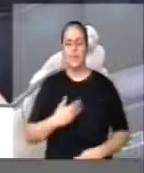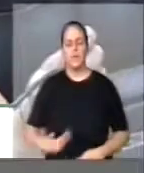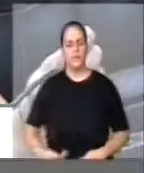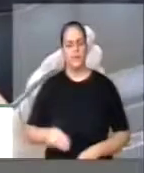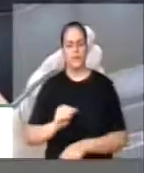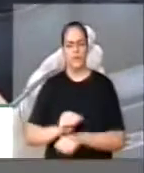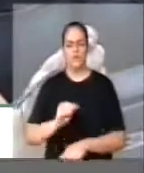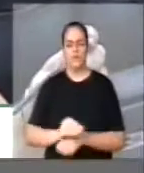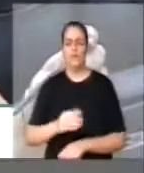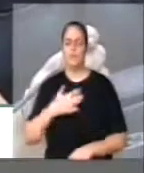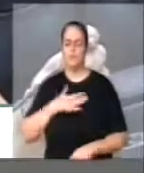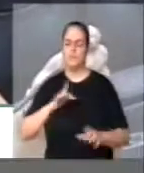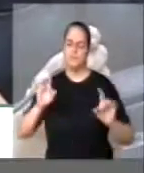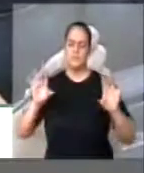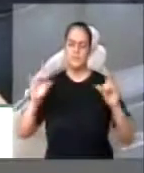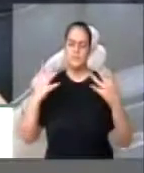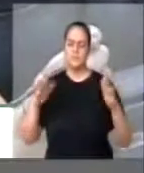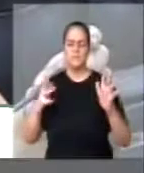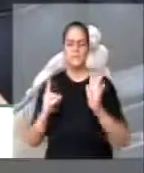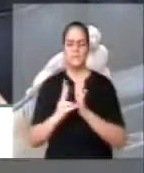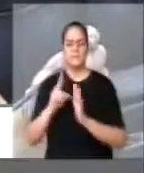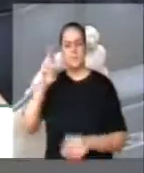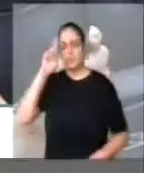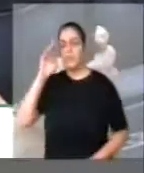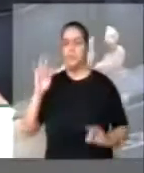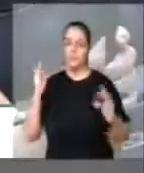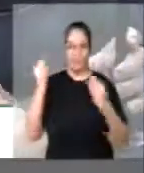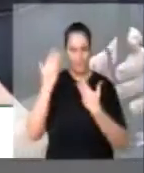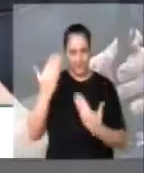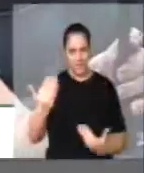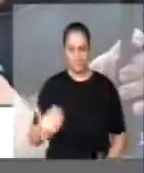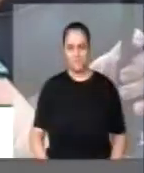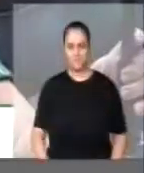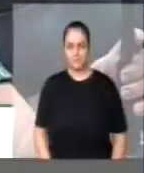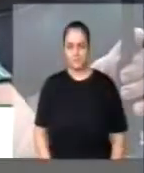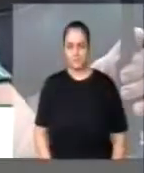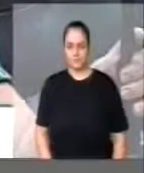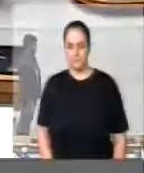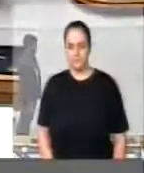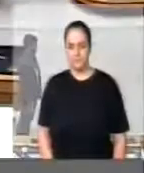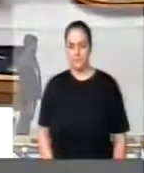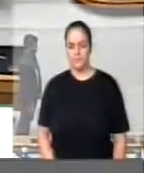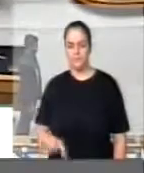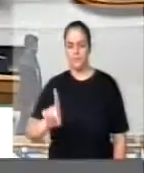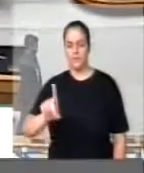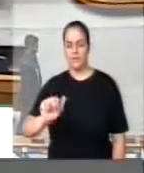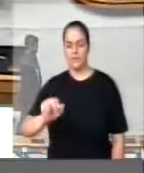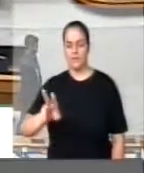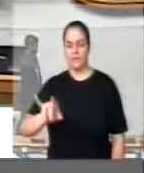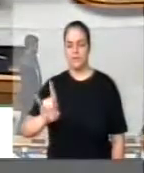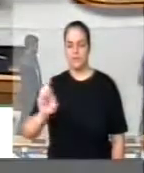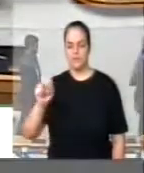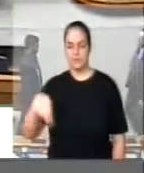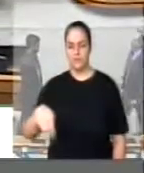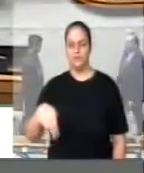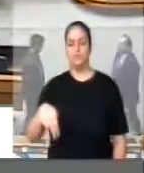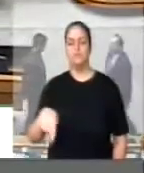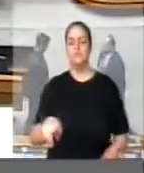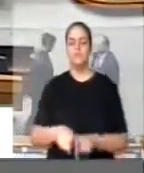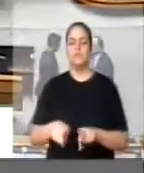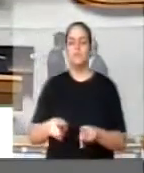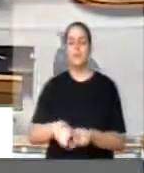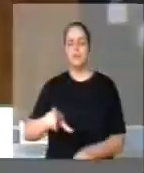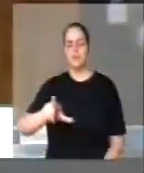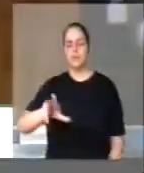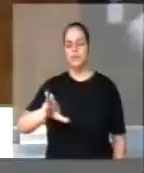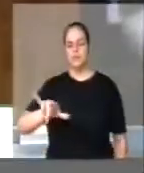Minha homenagem aos indígenas e aos escoteiros e muito obrigada, Sr. Presidente. Os dois últimos, o deputado Davidson Magalhães e o deputado Luiz Sérgio, para encerrar